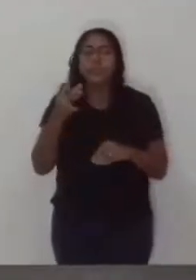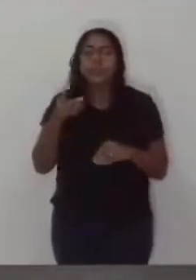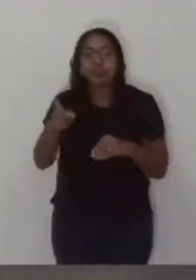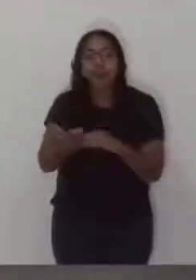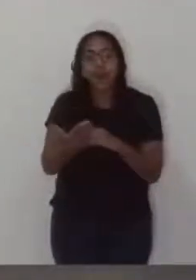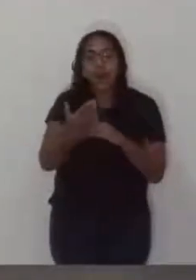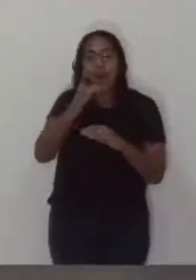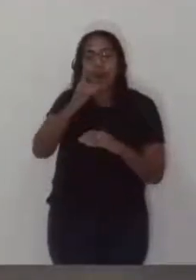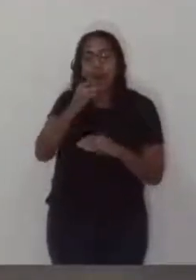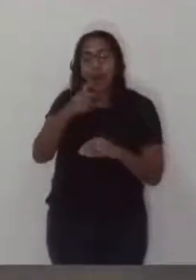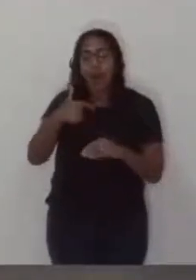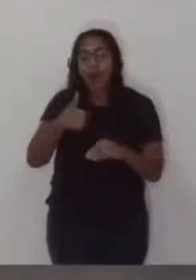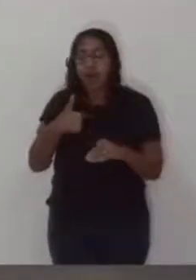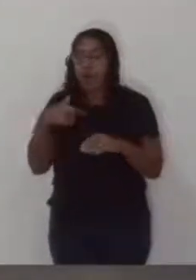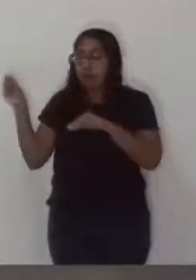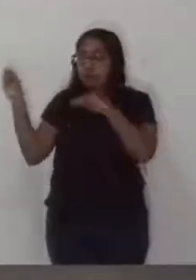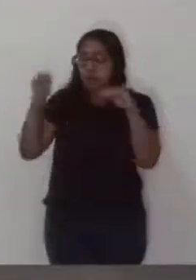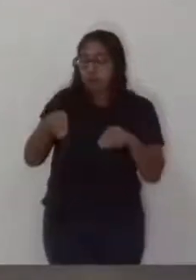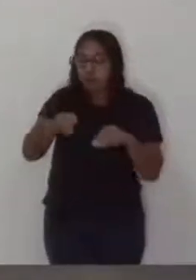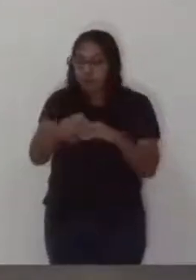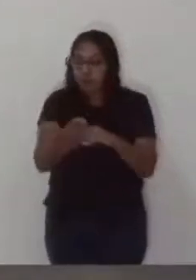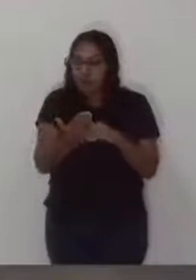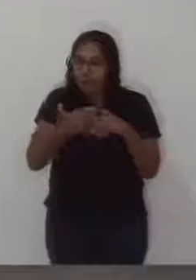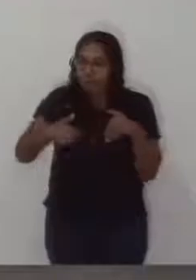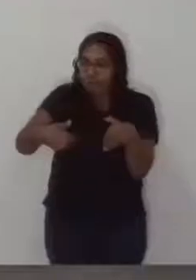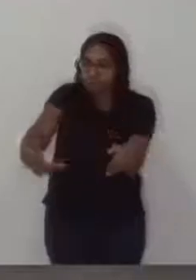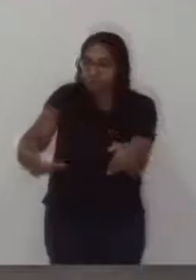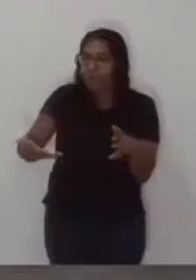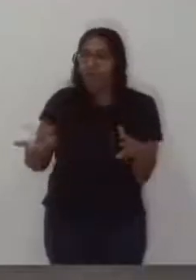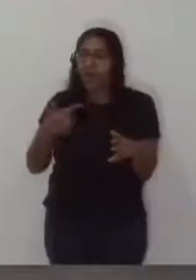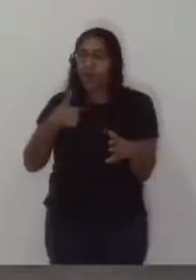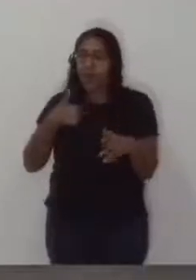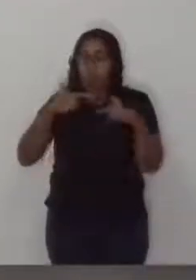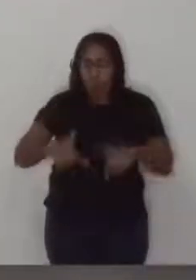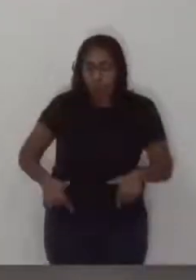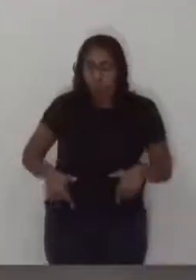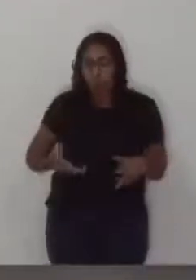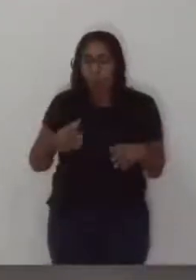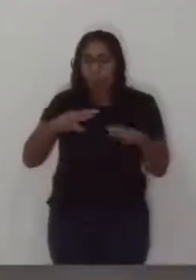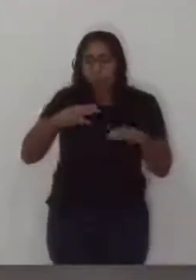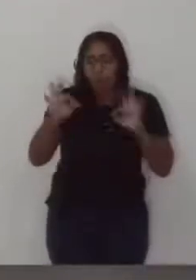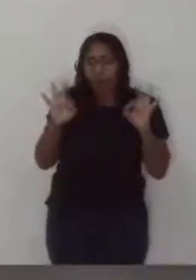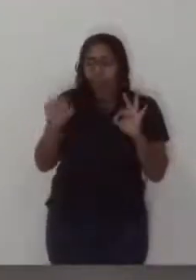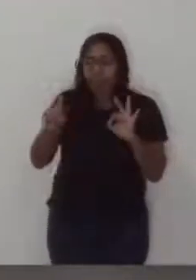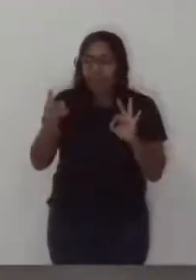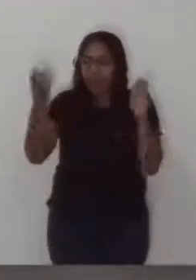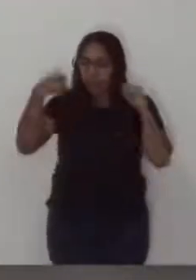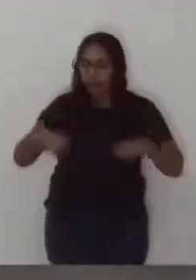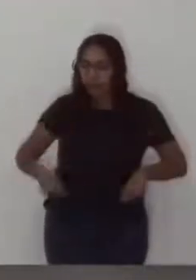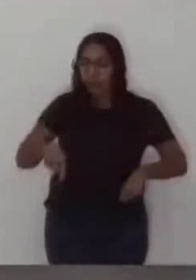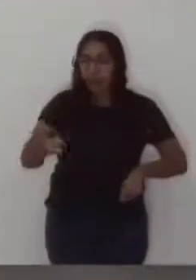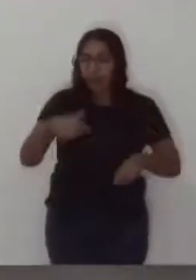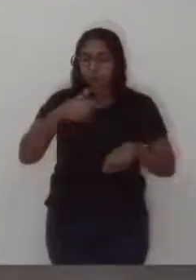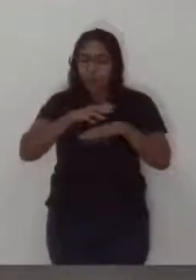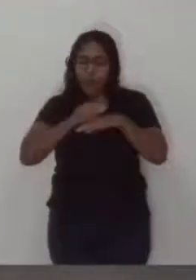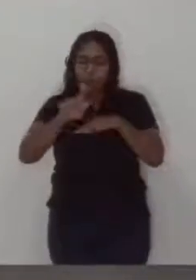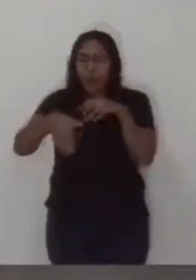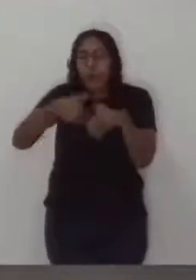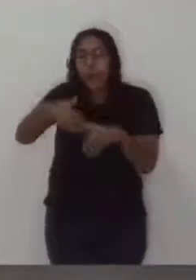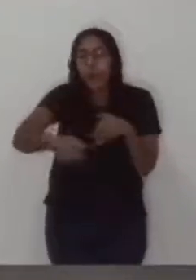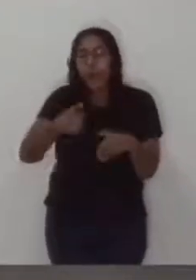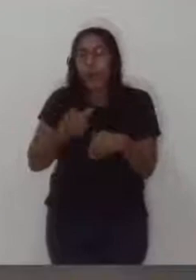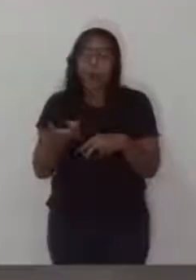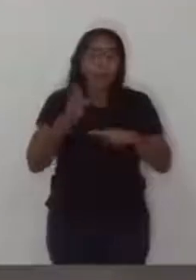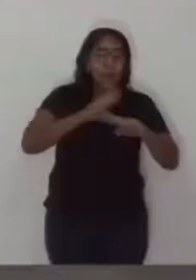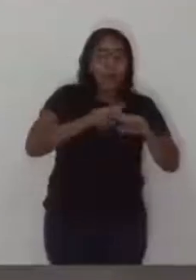destes de beber. Eu era estrangeiro e me recebestes em casa. Eu estava nu e me vestistes. Eu estava doente e cuidastes de mim. Eu estava na